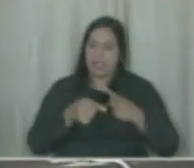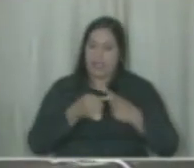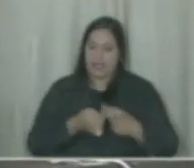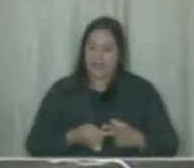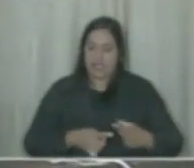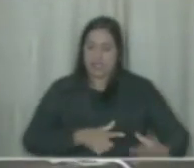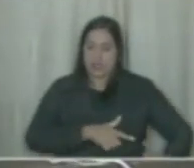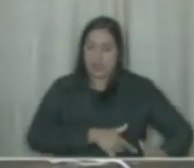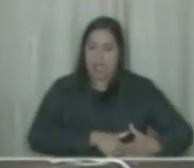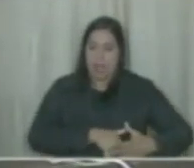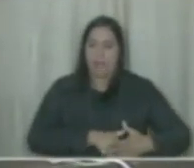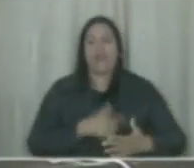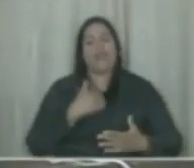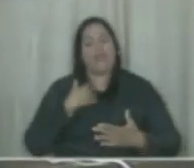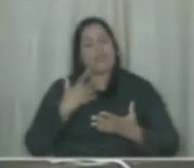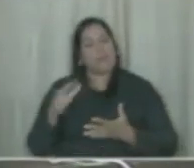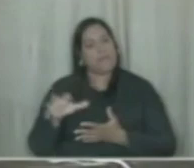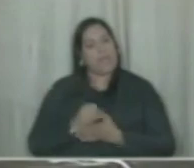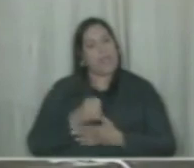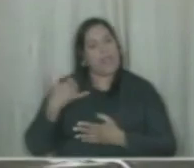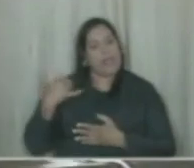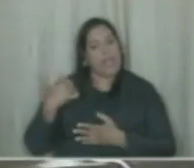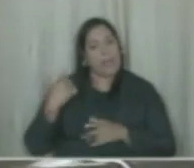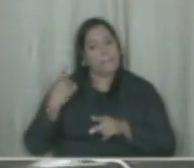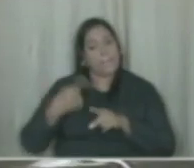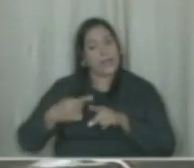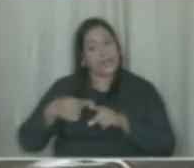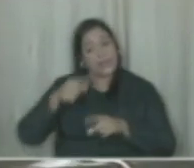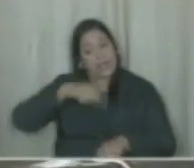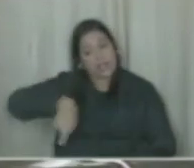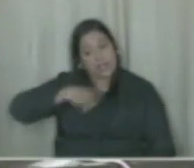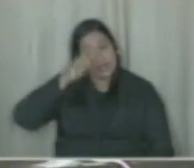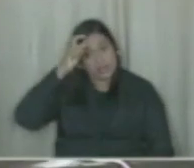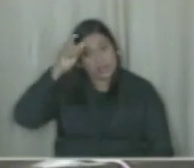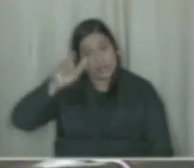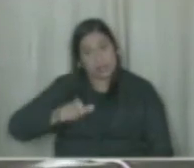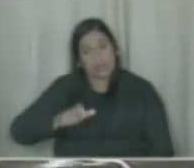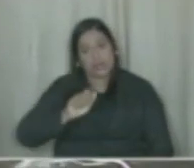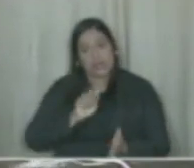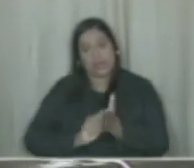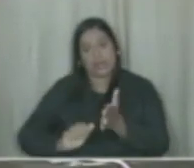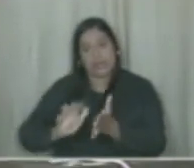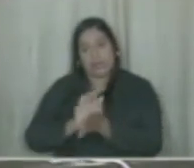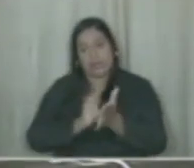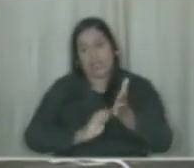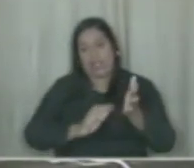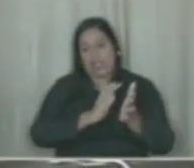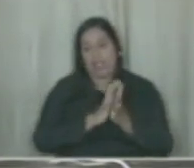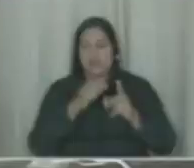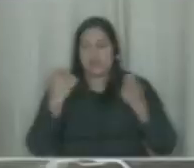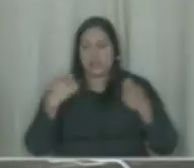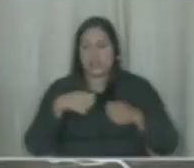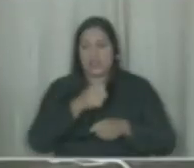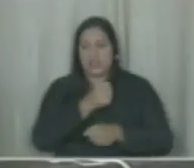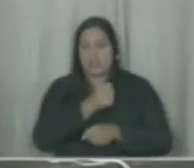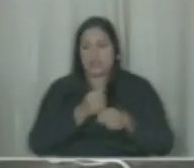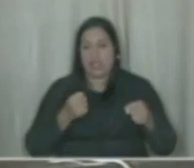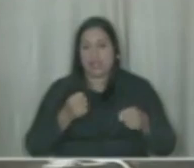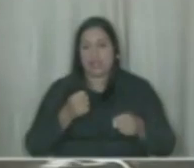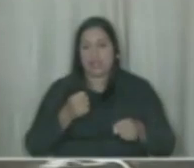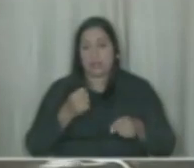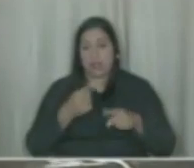vou pegar em arma, porque esses demônios merecem e eu vou matar todos eles. Não é